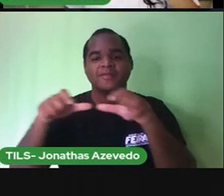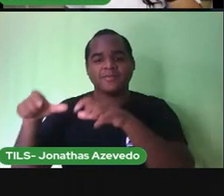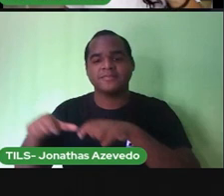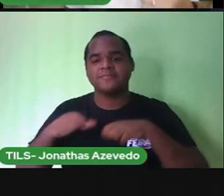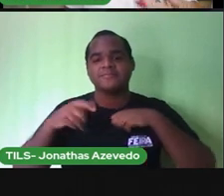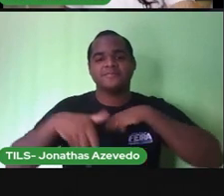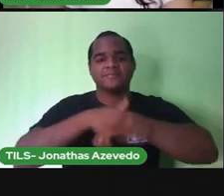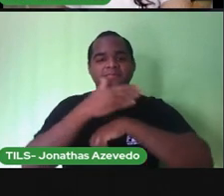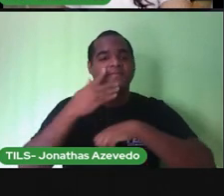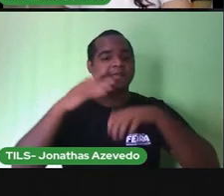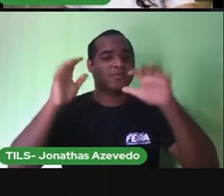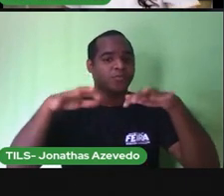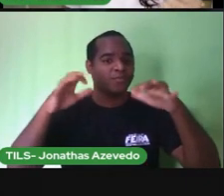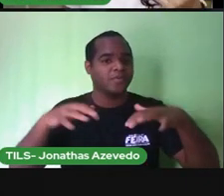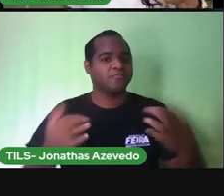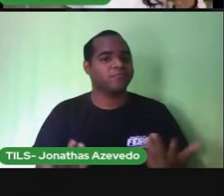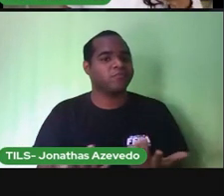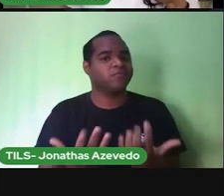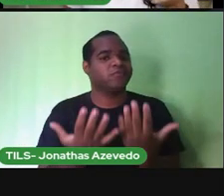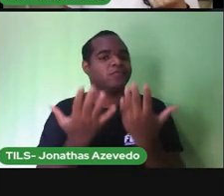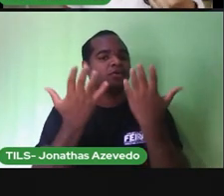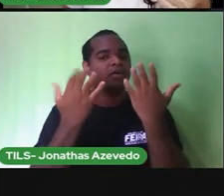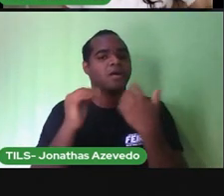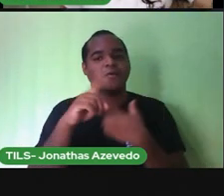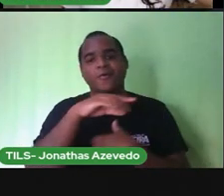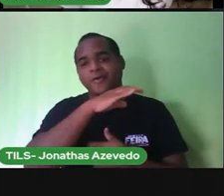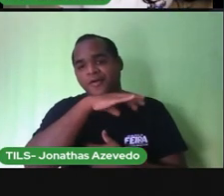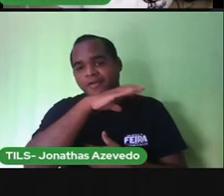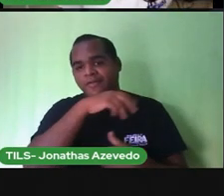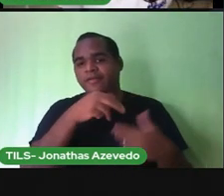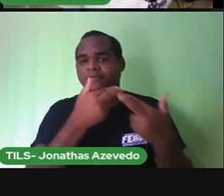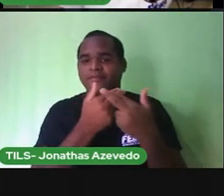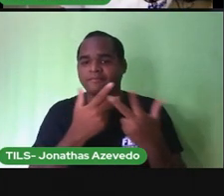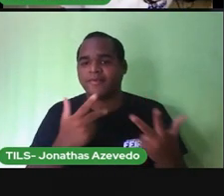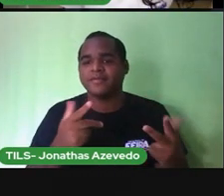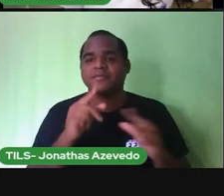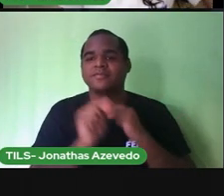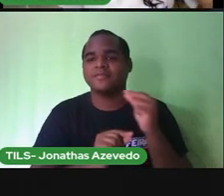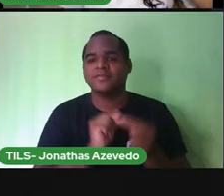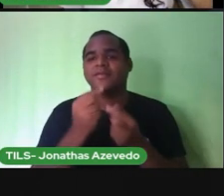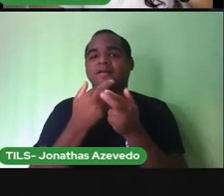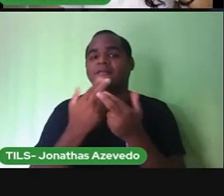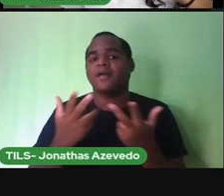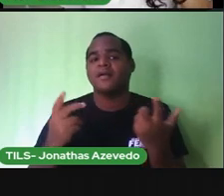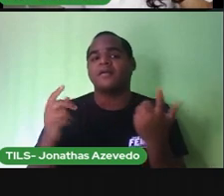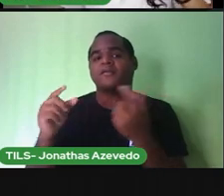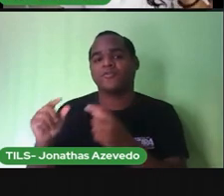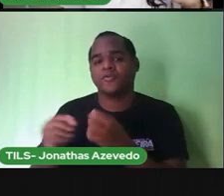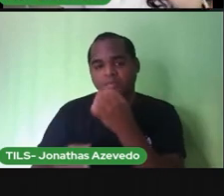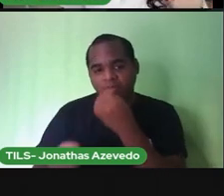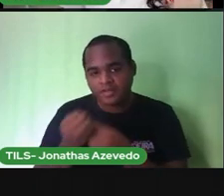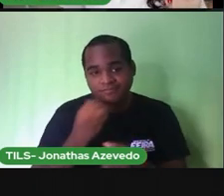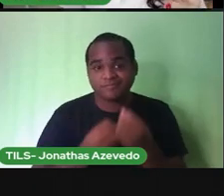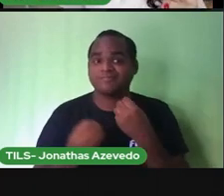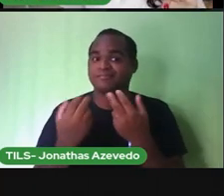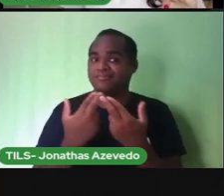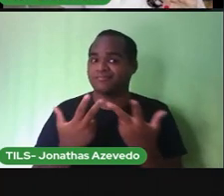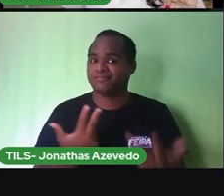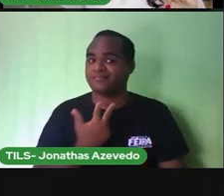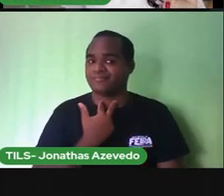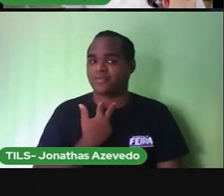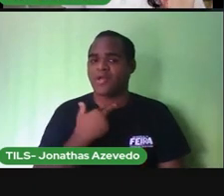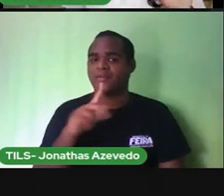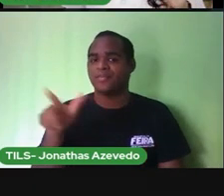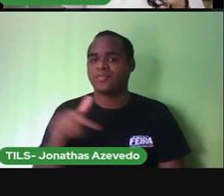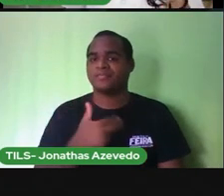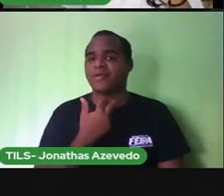isso ou os animais vão botucar o lixo vão mexer vão comer o lixo e essas coisas não podem